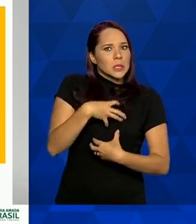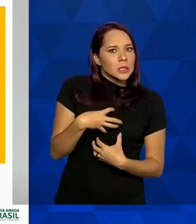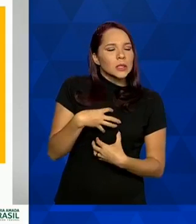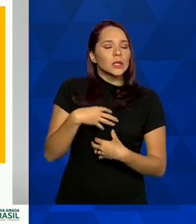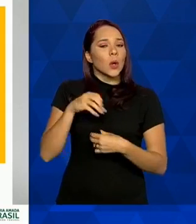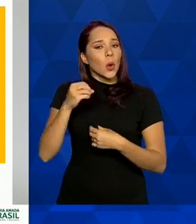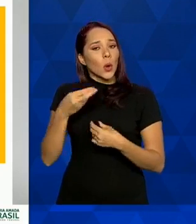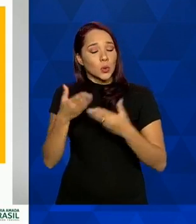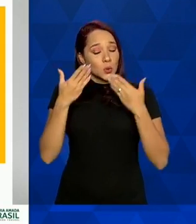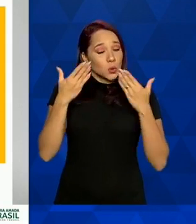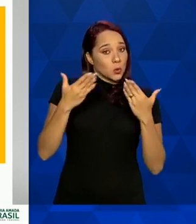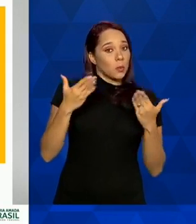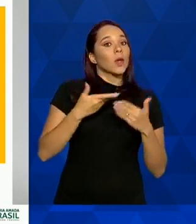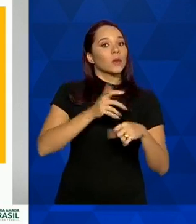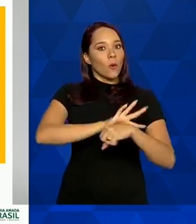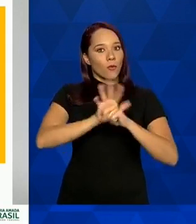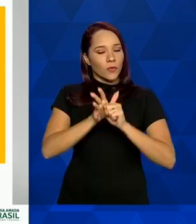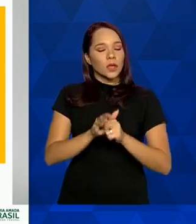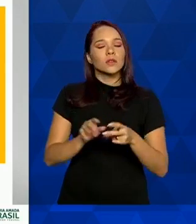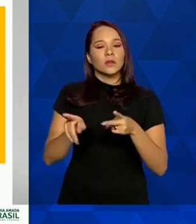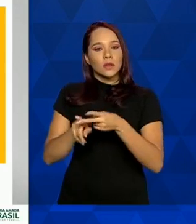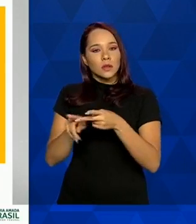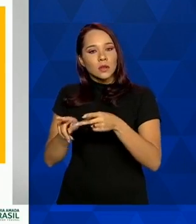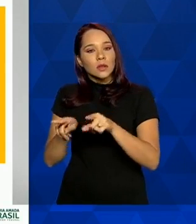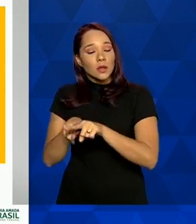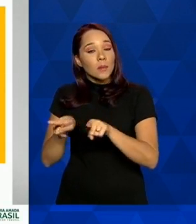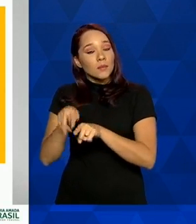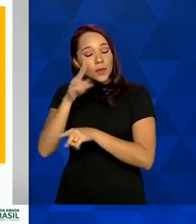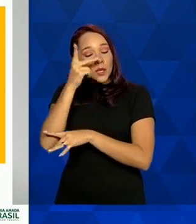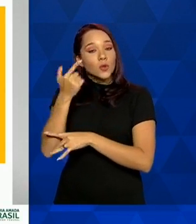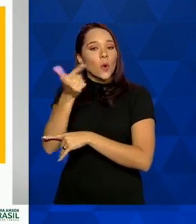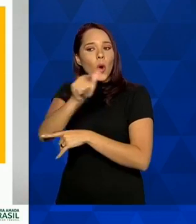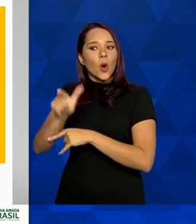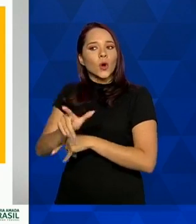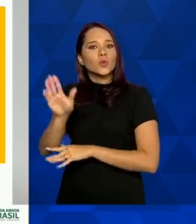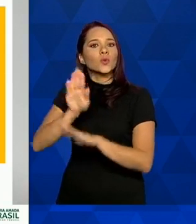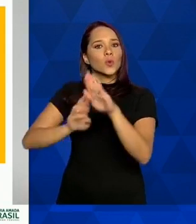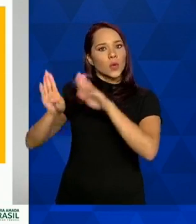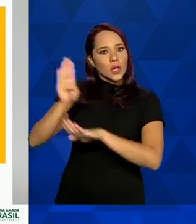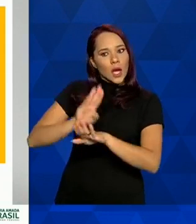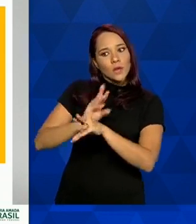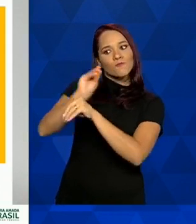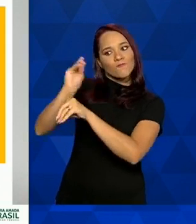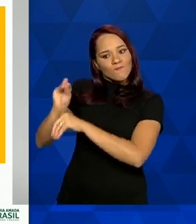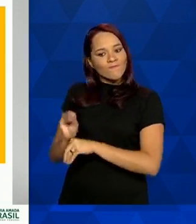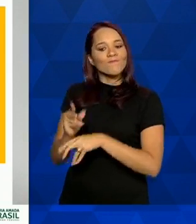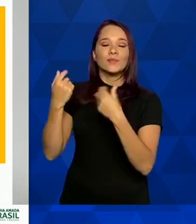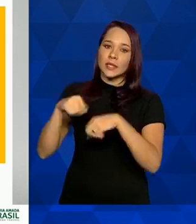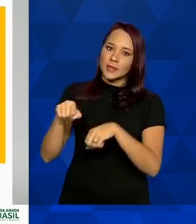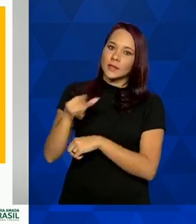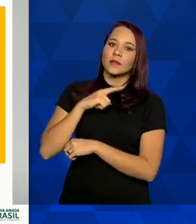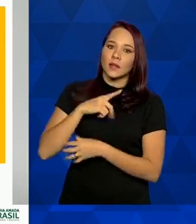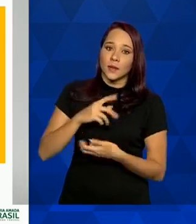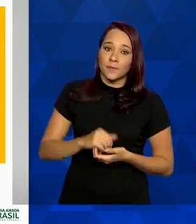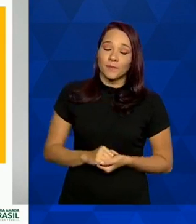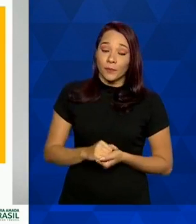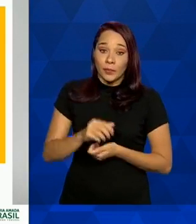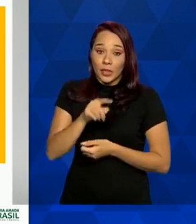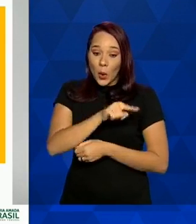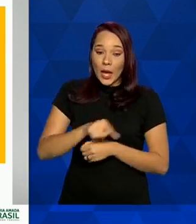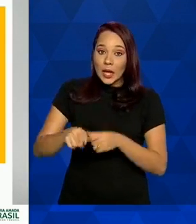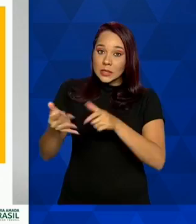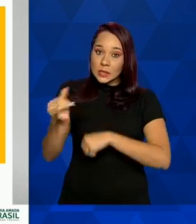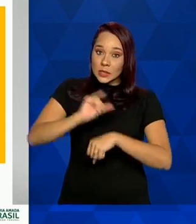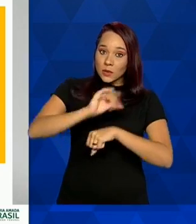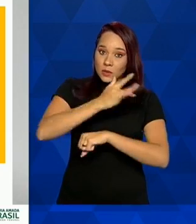suspeitas de Covid-19, quanto dos demais cuidados que precisam ser ofertados na atenção primária. Então, esses centros